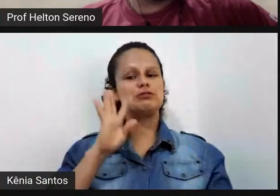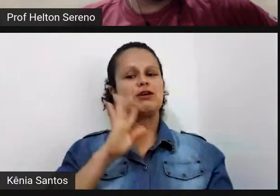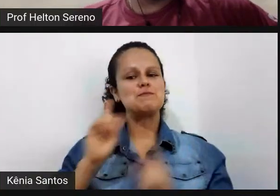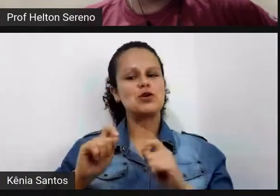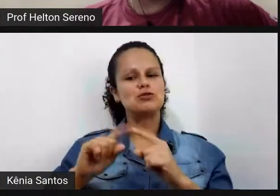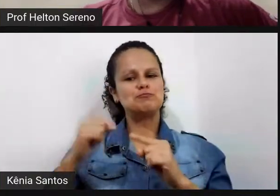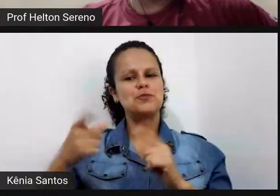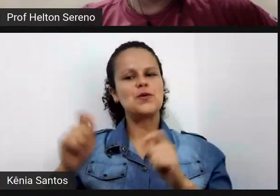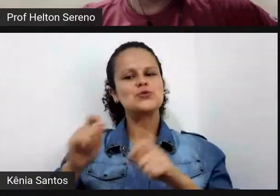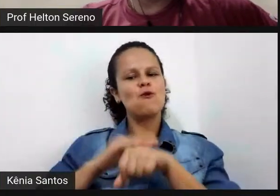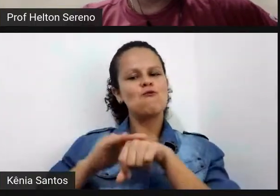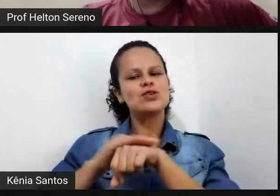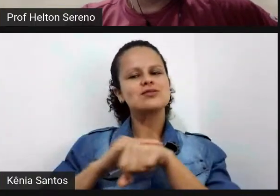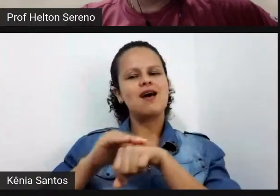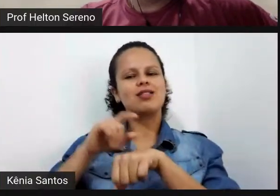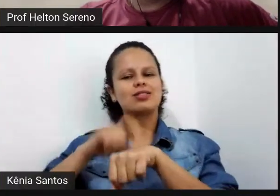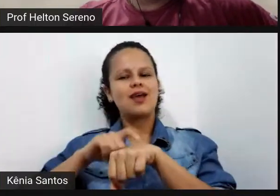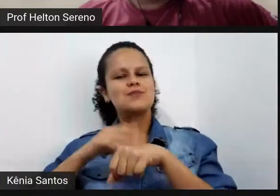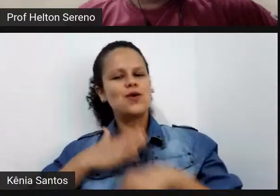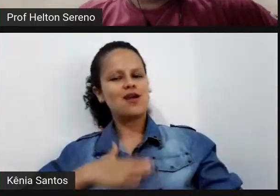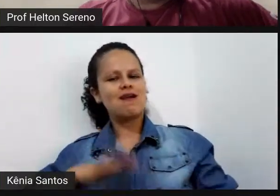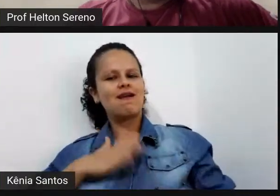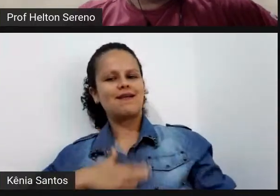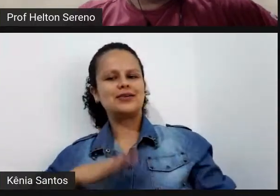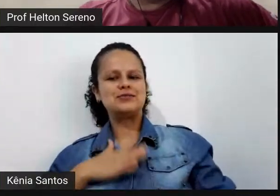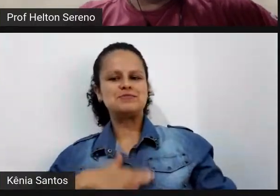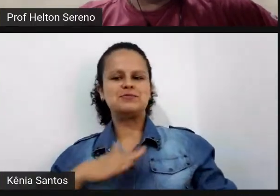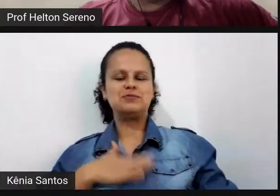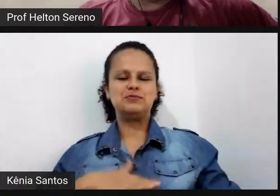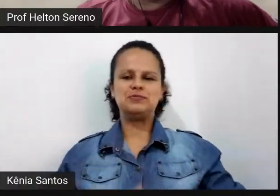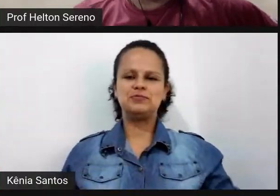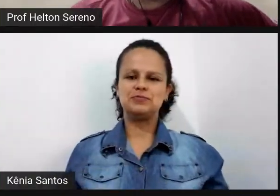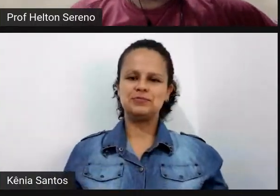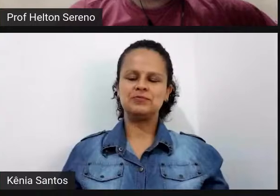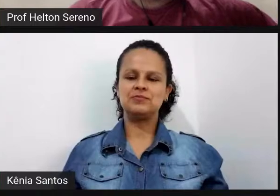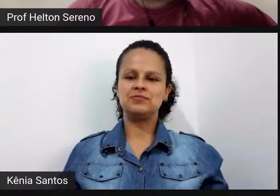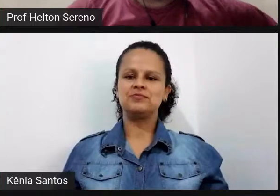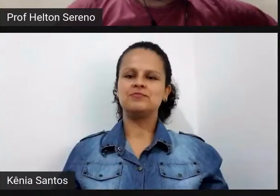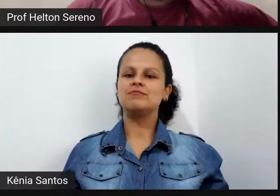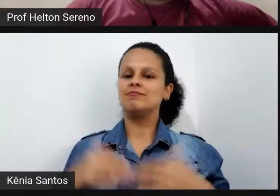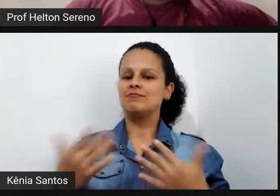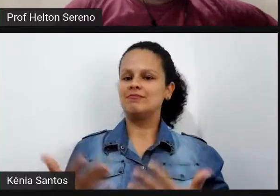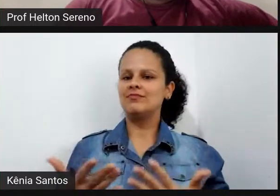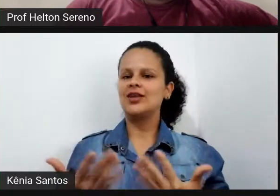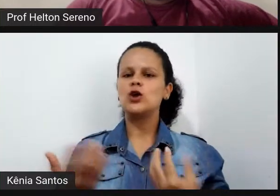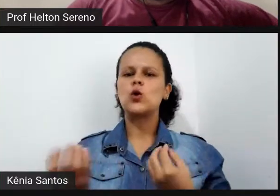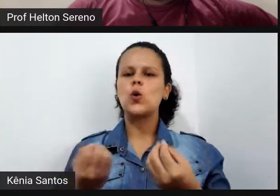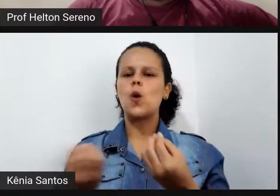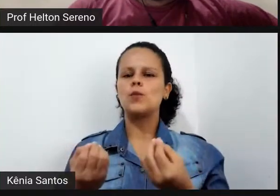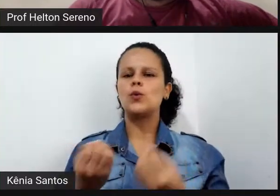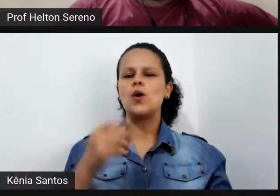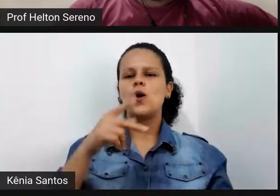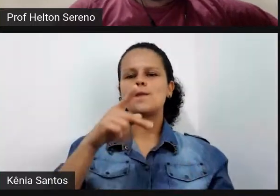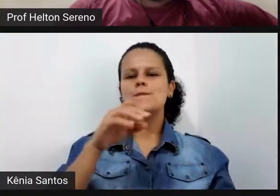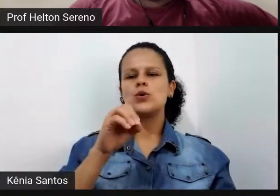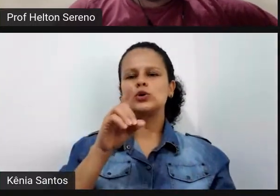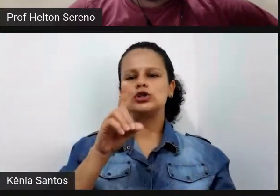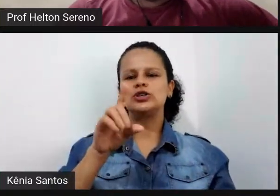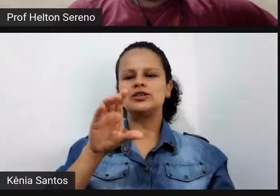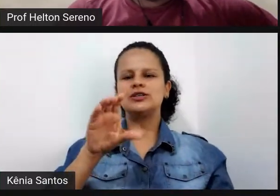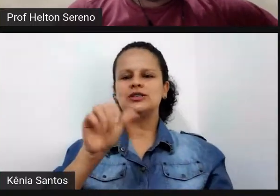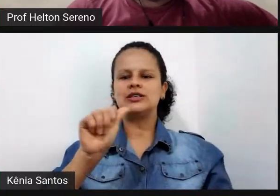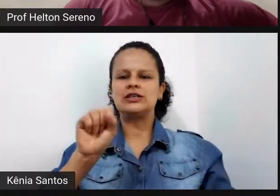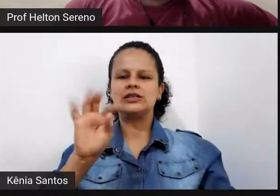depois com um pouco mais de calma E aí sobre os os podcasts eu acho que uma das coisas mais